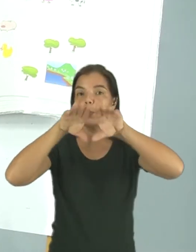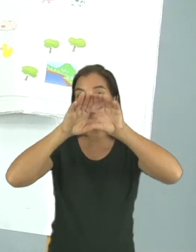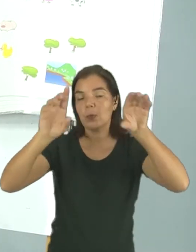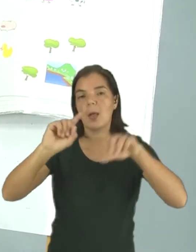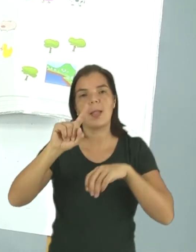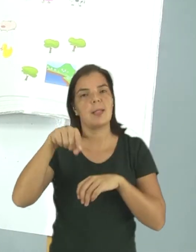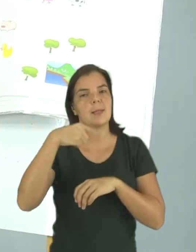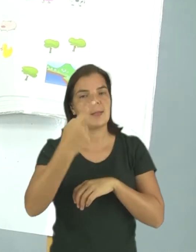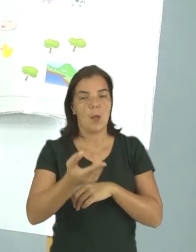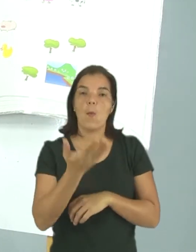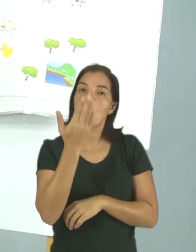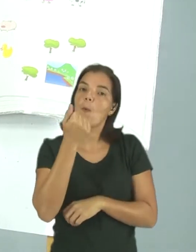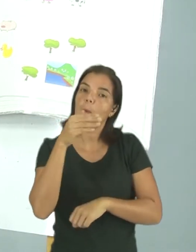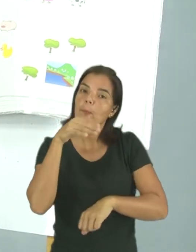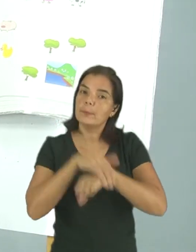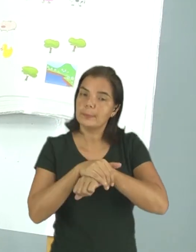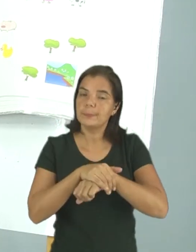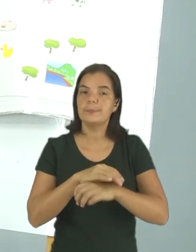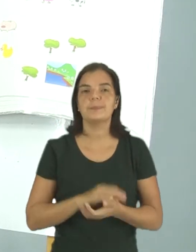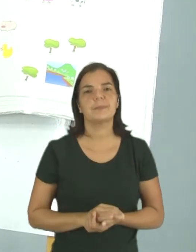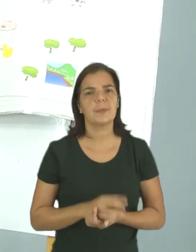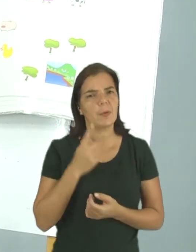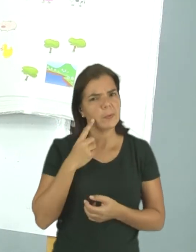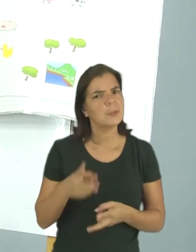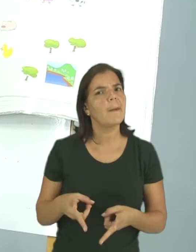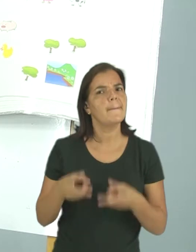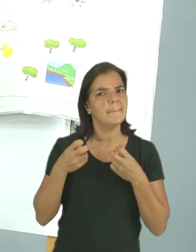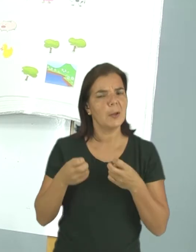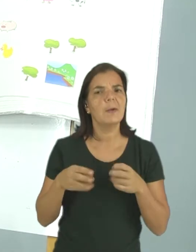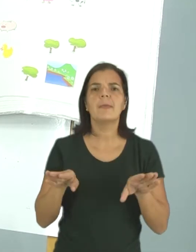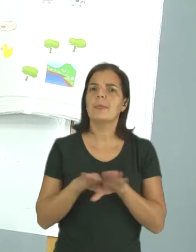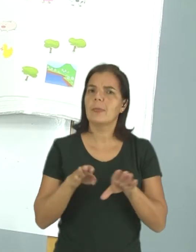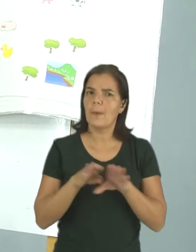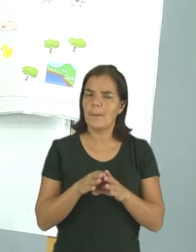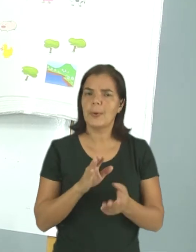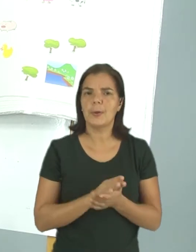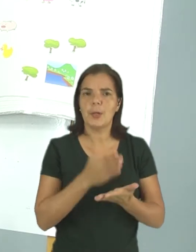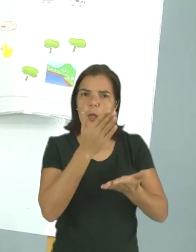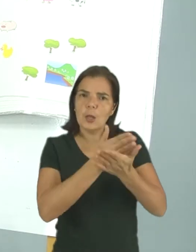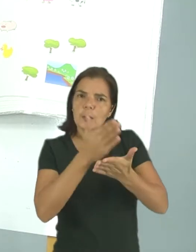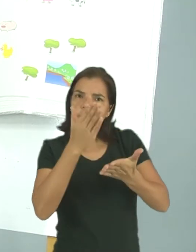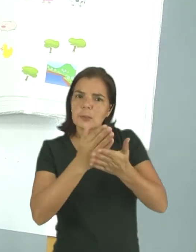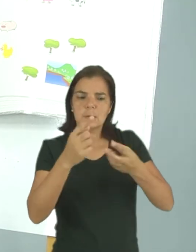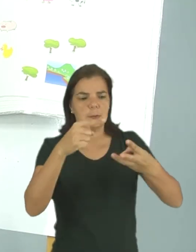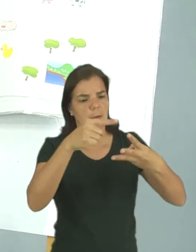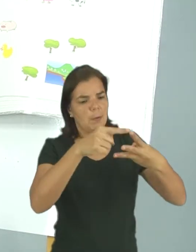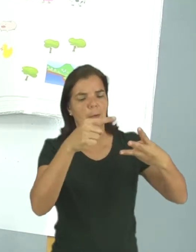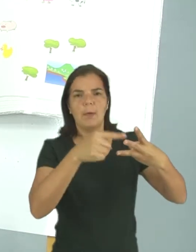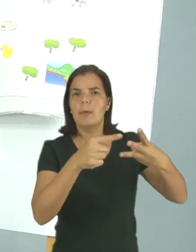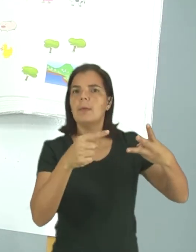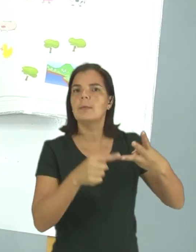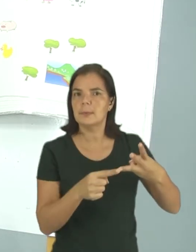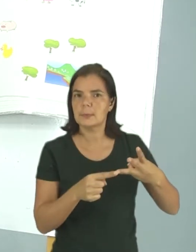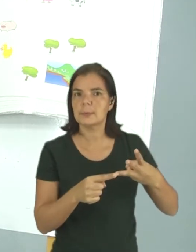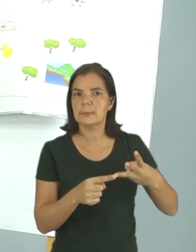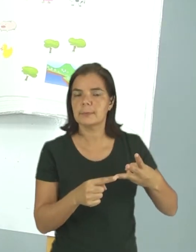E depois ela jantou. Vocês perceberam que o dia tem, Dividiu em três momentos?